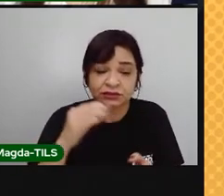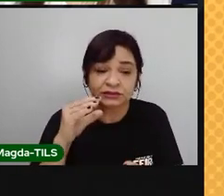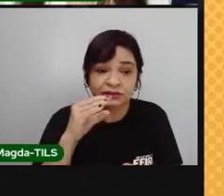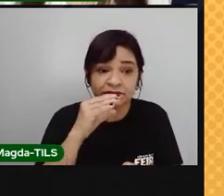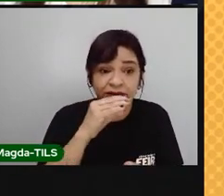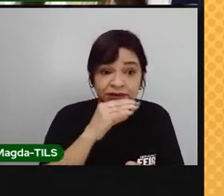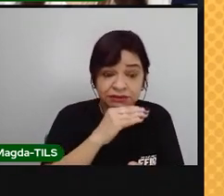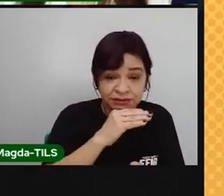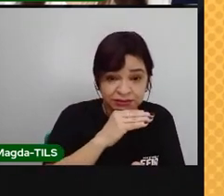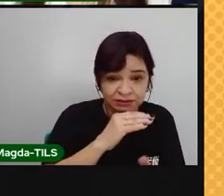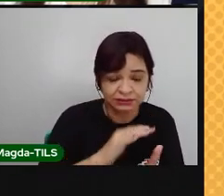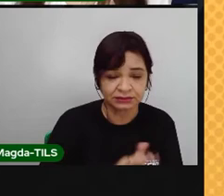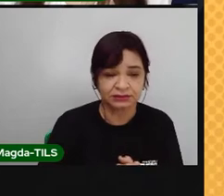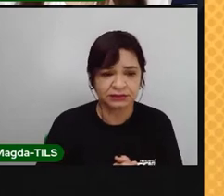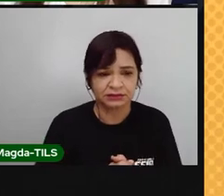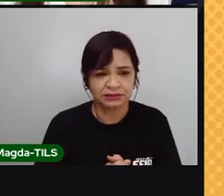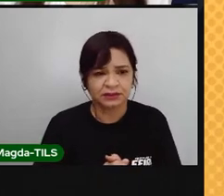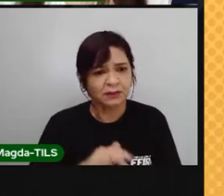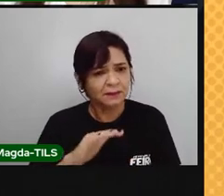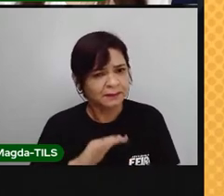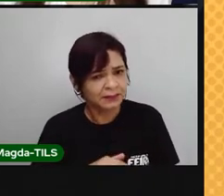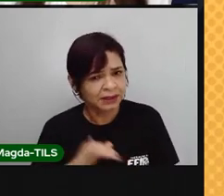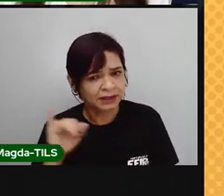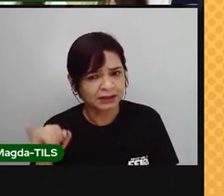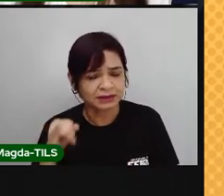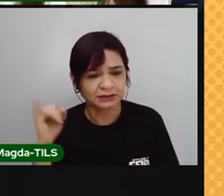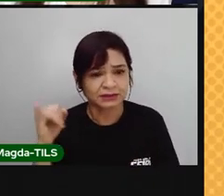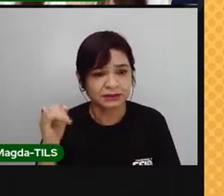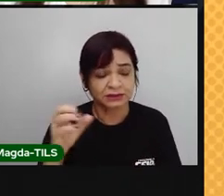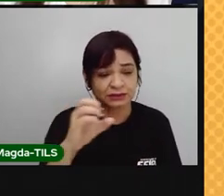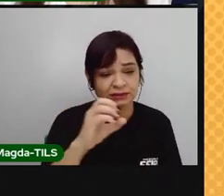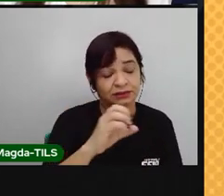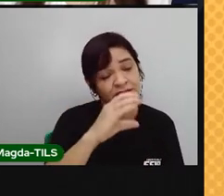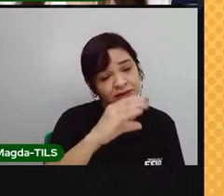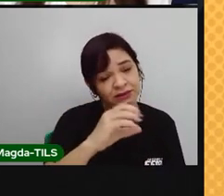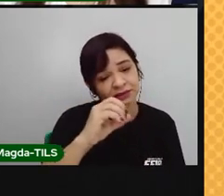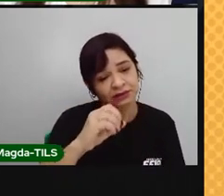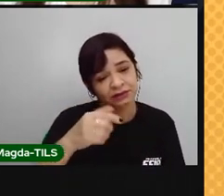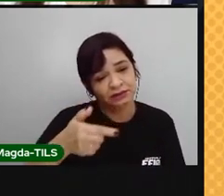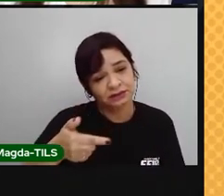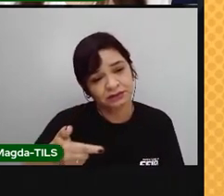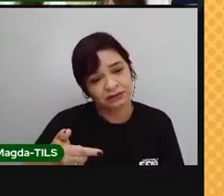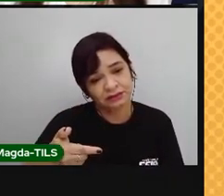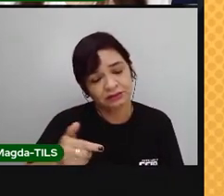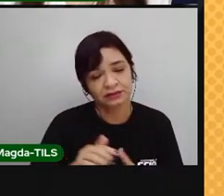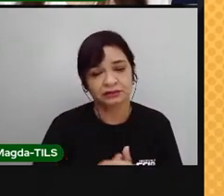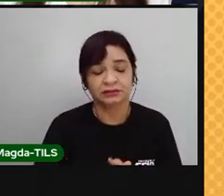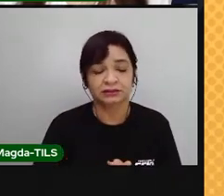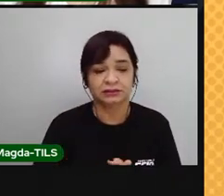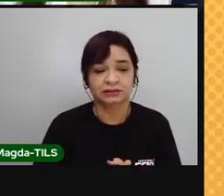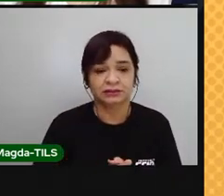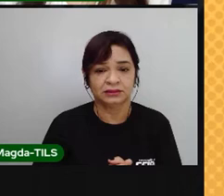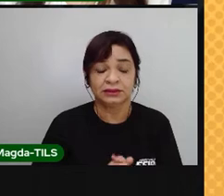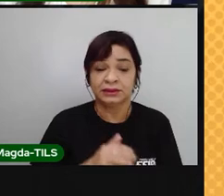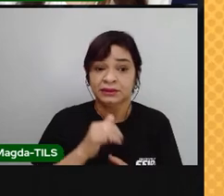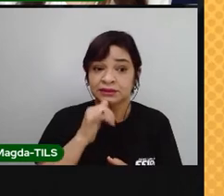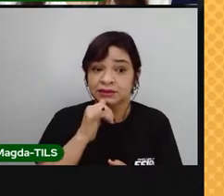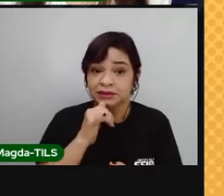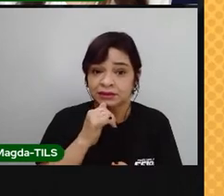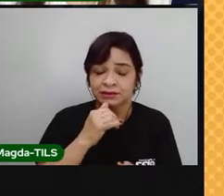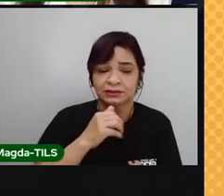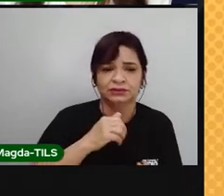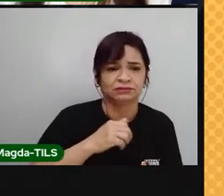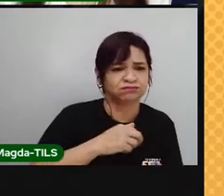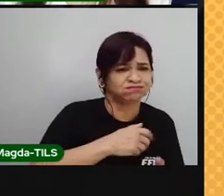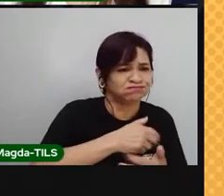Um dos principais gases de efeito estufa é o CO2. Com a Revolução Industrial, as emissões